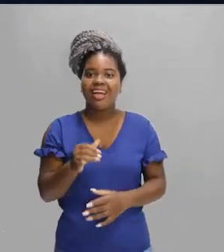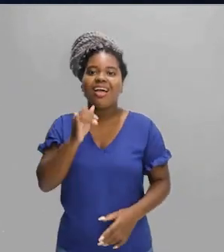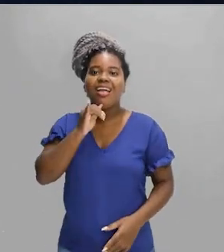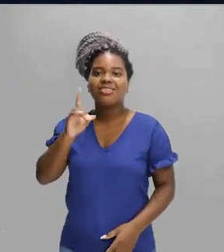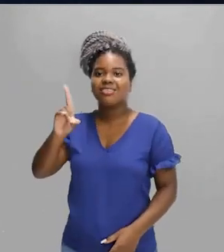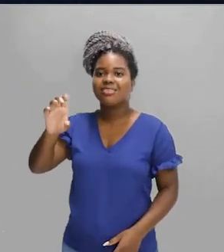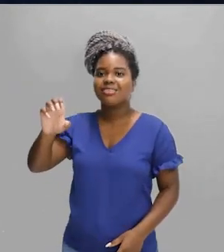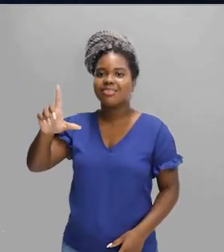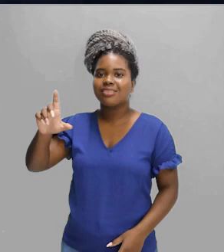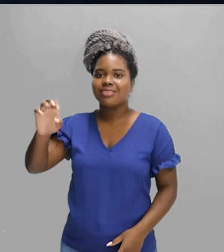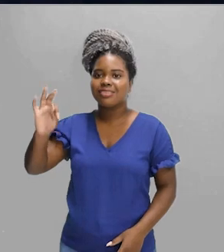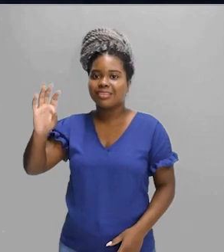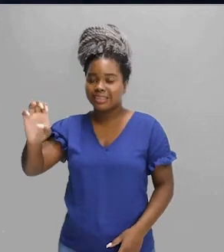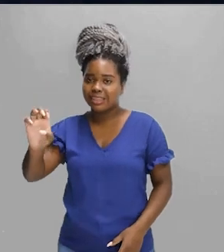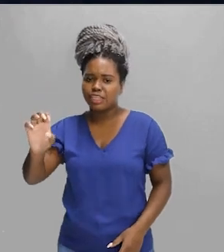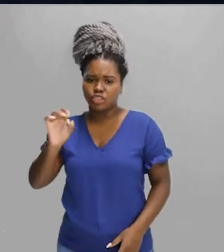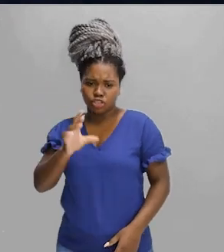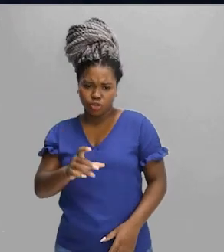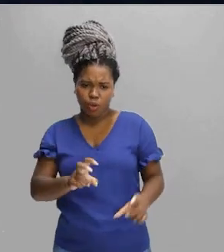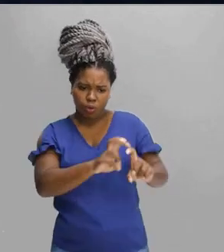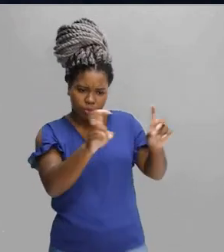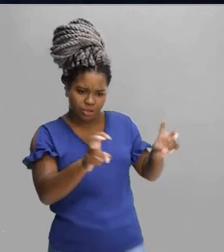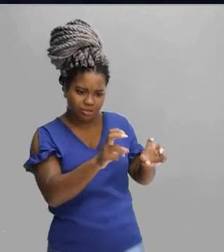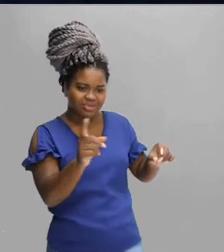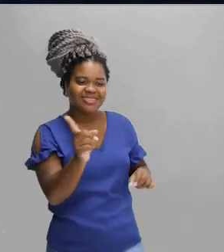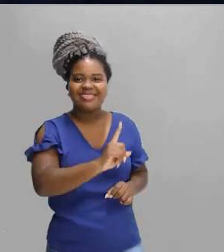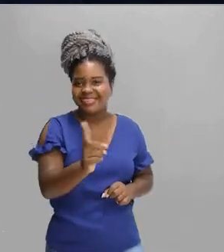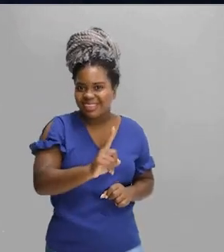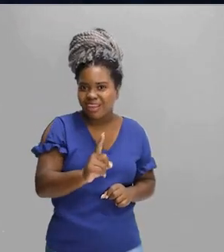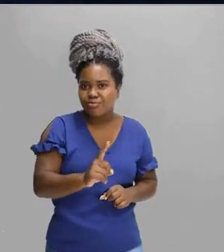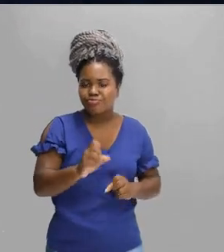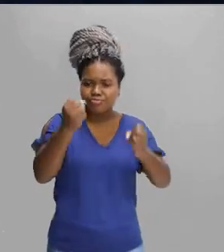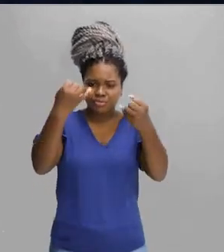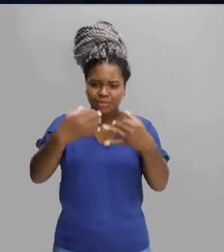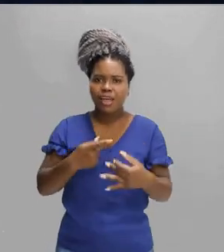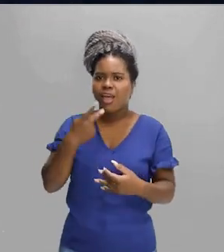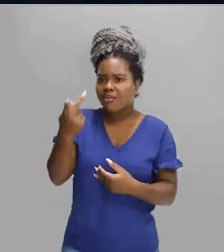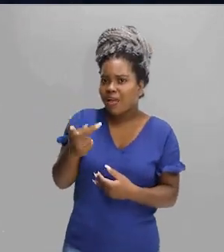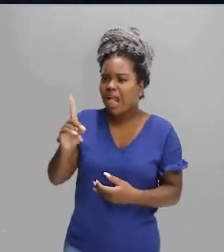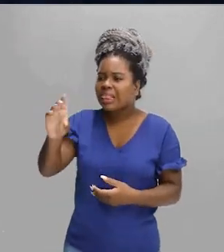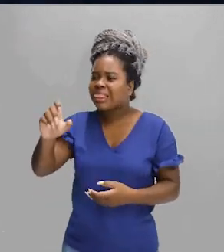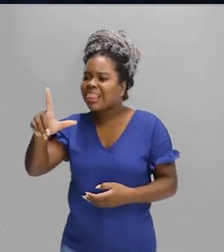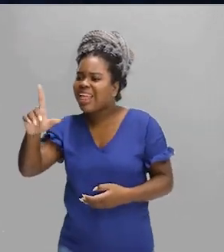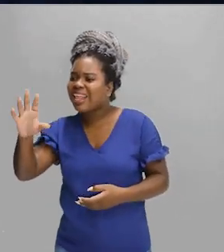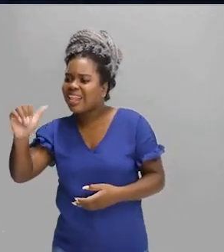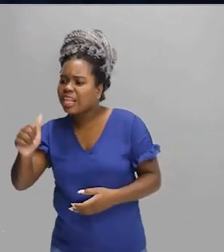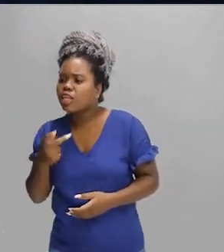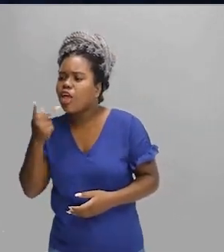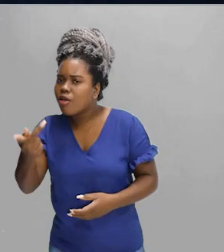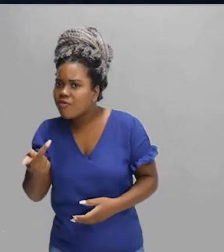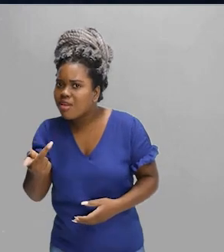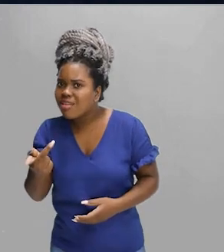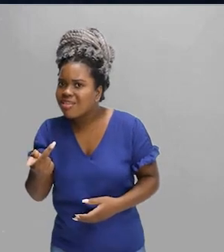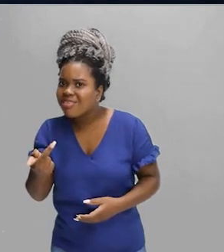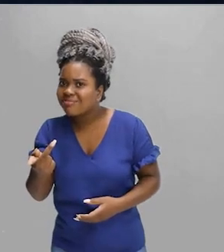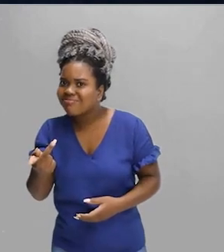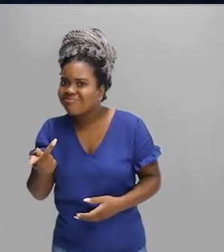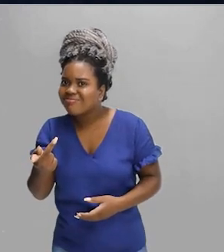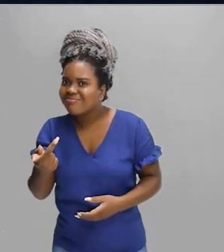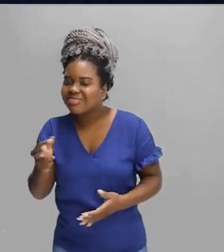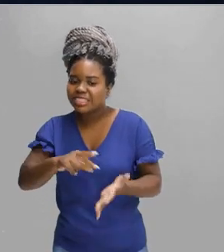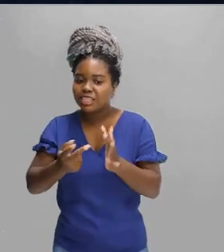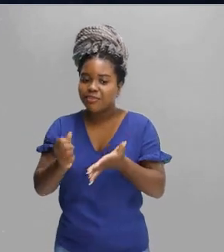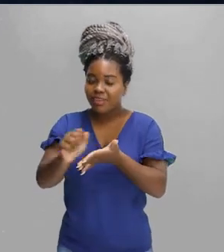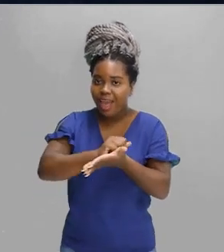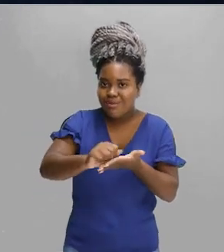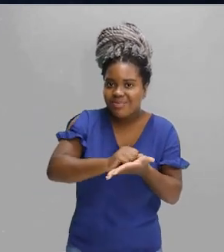deleta o que eu falei. Você está contando aqui uma história e, de repente, você não quer mais. Deleta tudo o que eu disse. Para dizer apague, em vez de dizer apague,